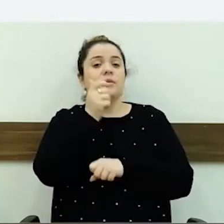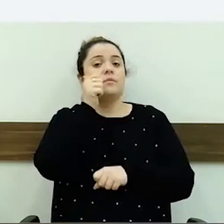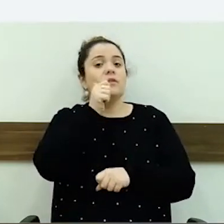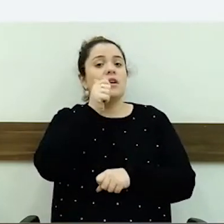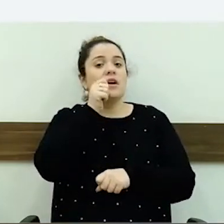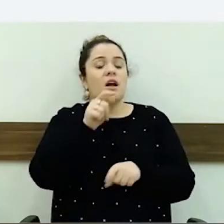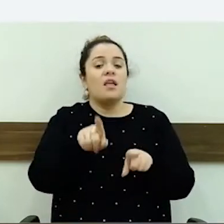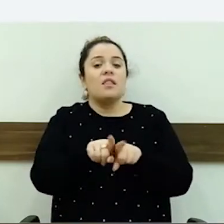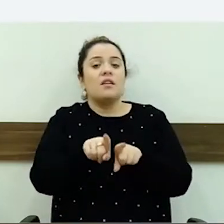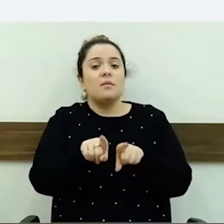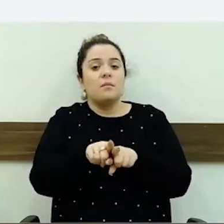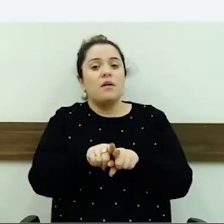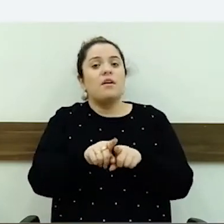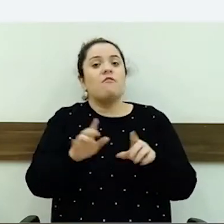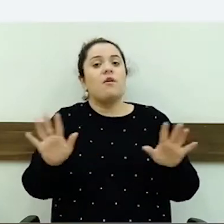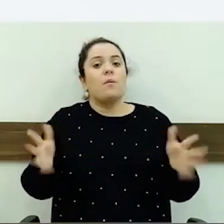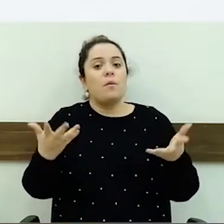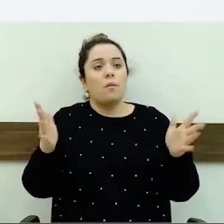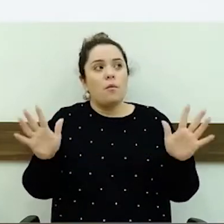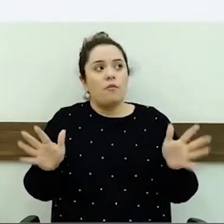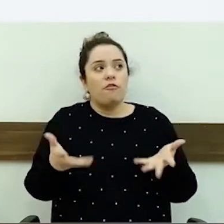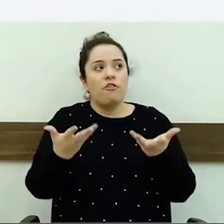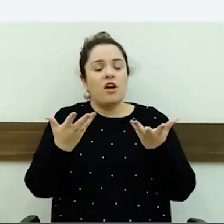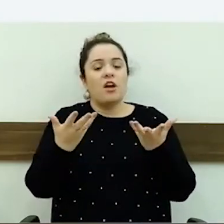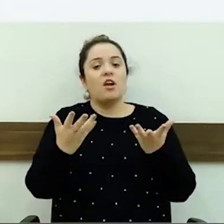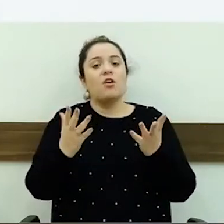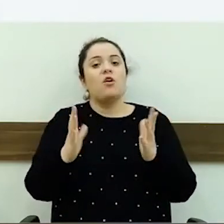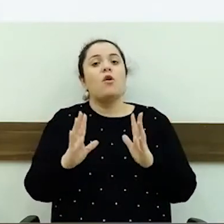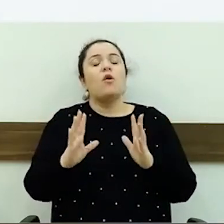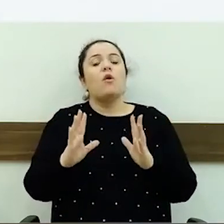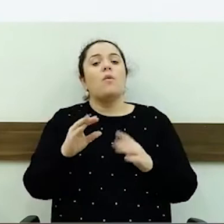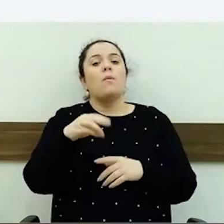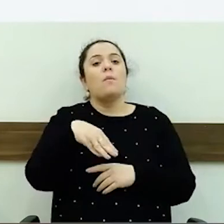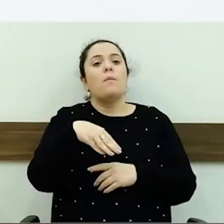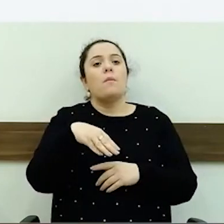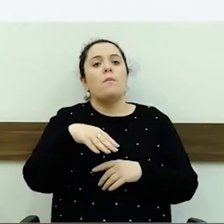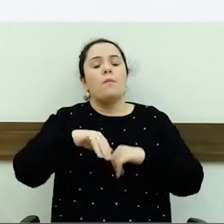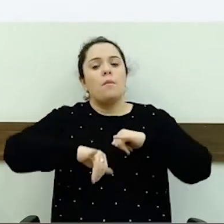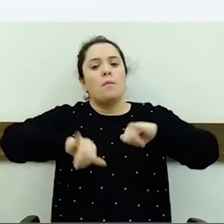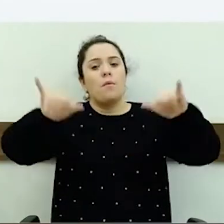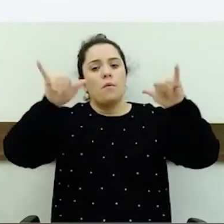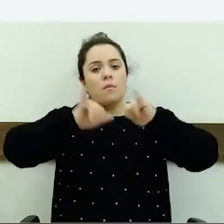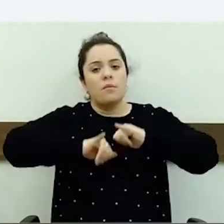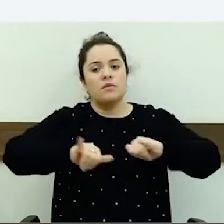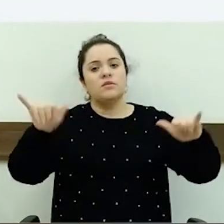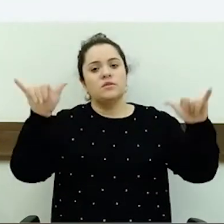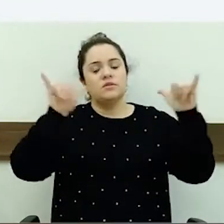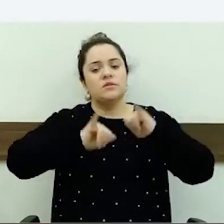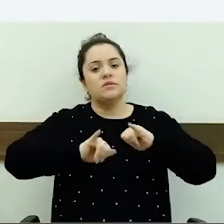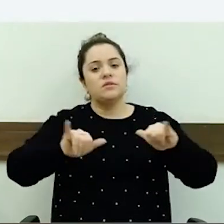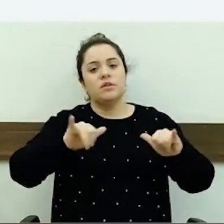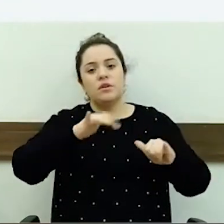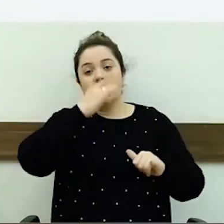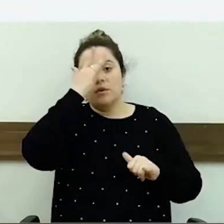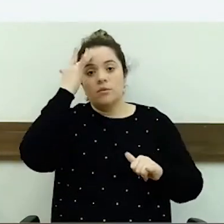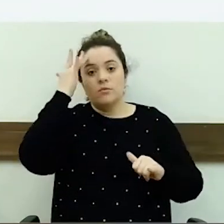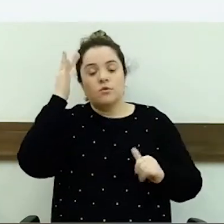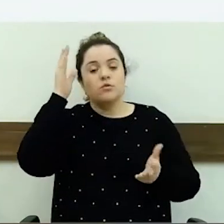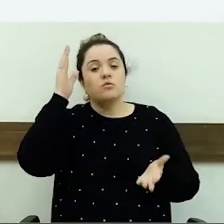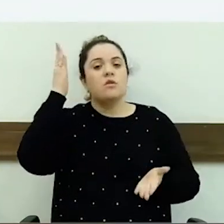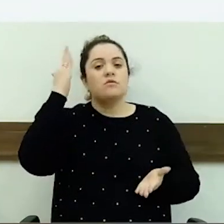estaremos promovendo alguma ação de mobilização para que essas pessoas tomam